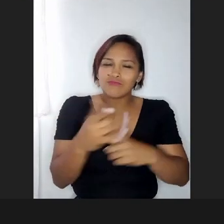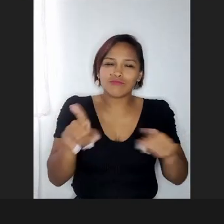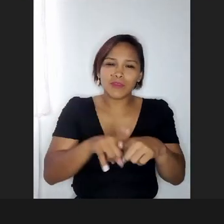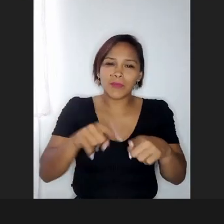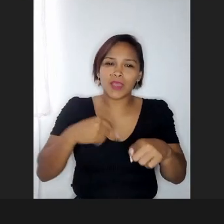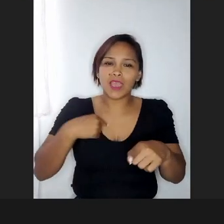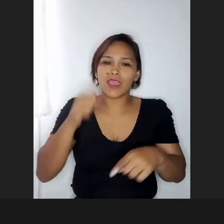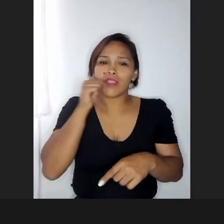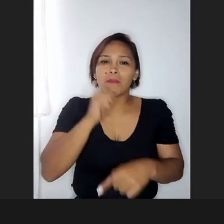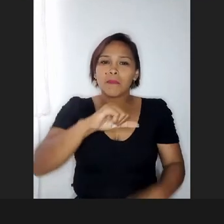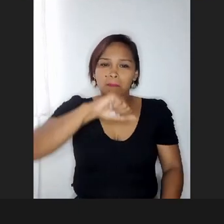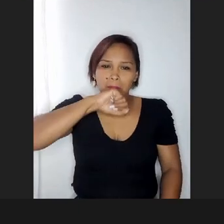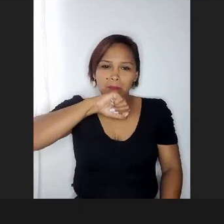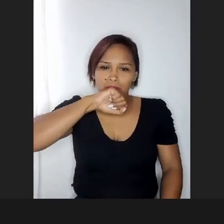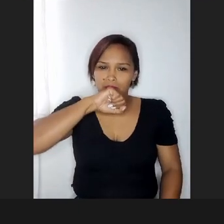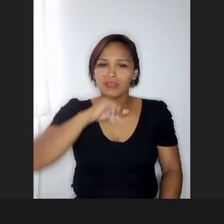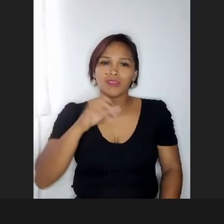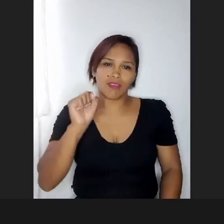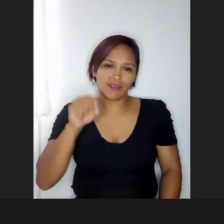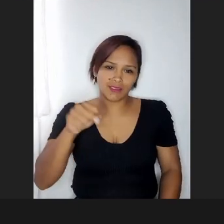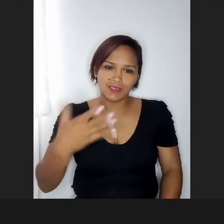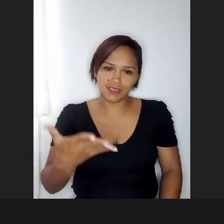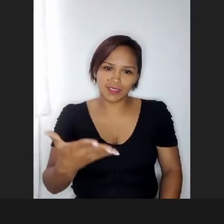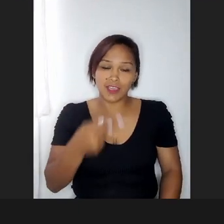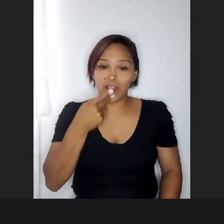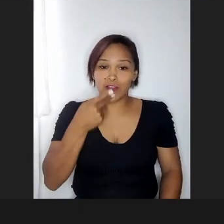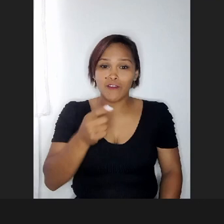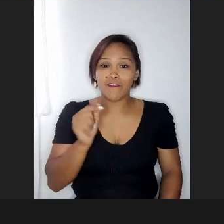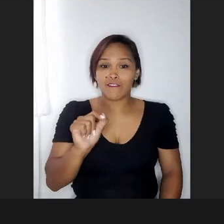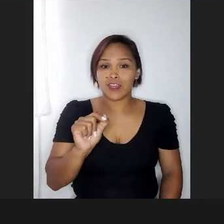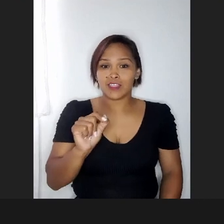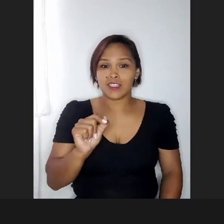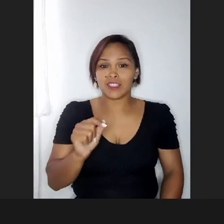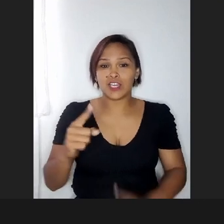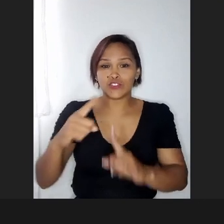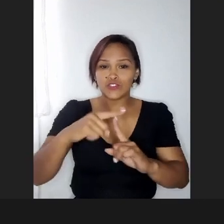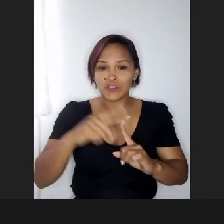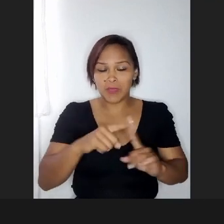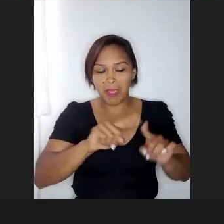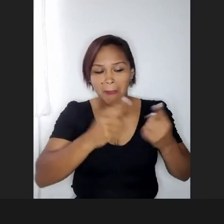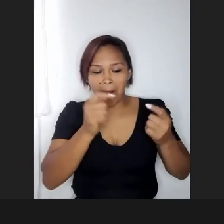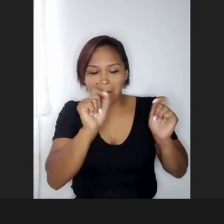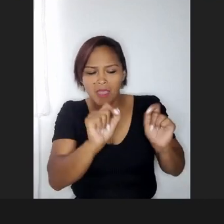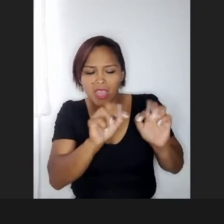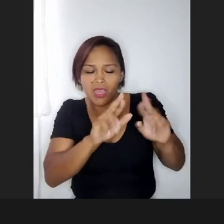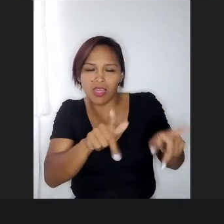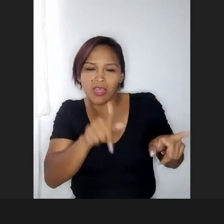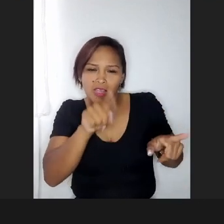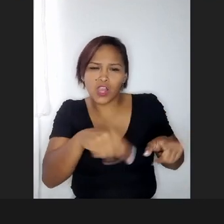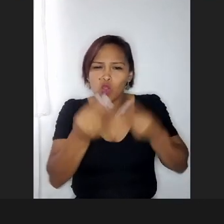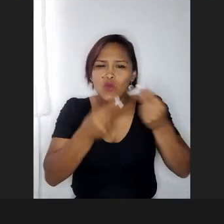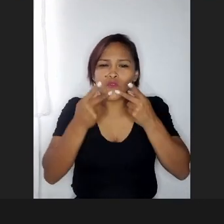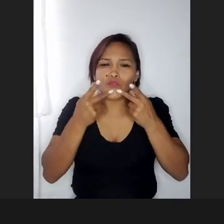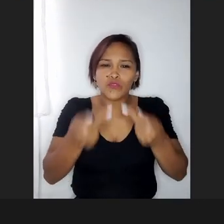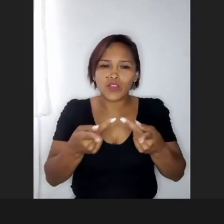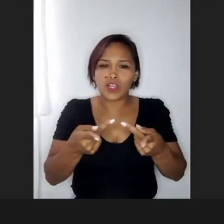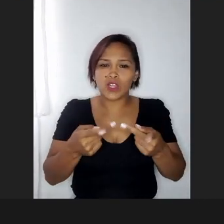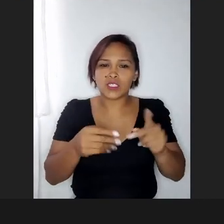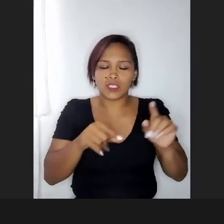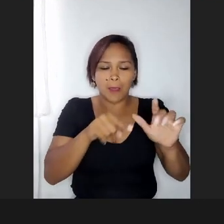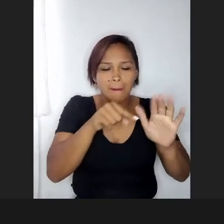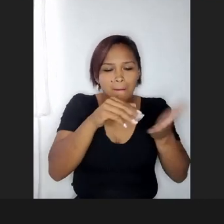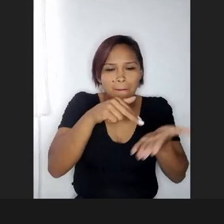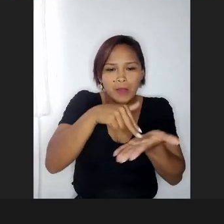maternidade, né, que eu falo assim, que é atípica, mas que tem, como você falou, esses pilares, né,